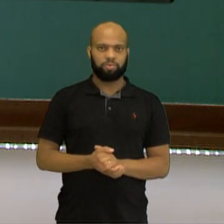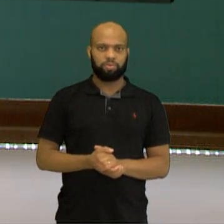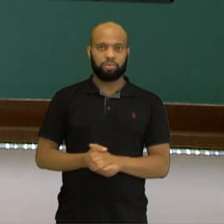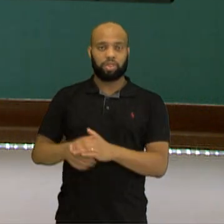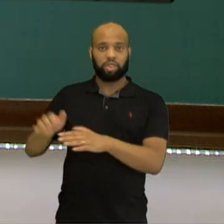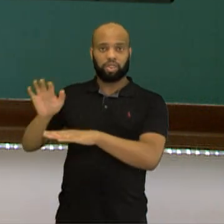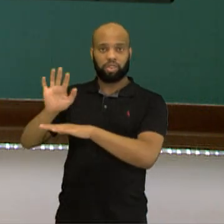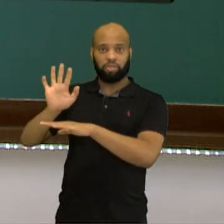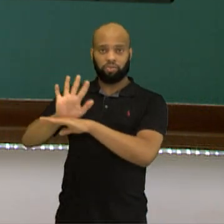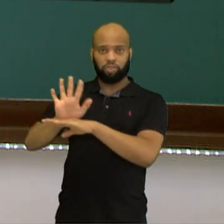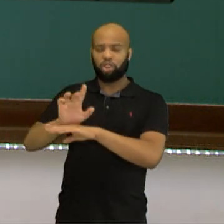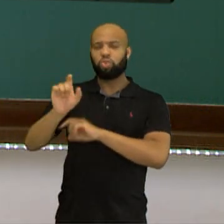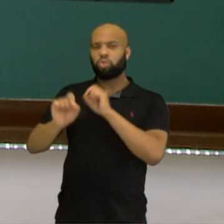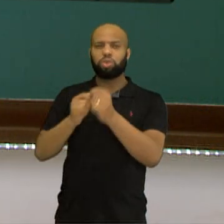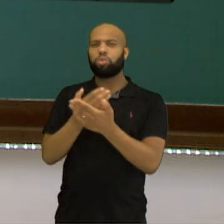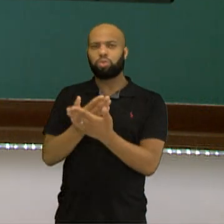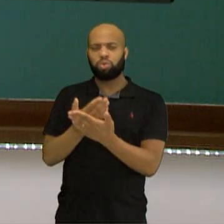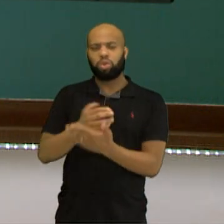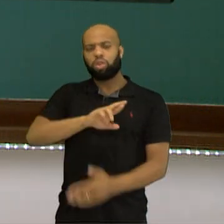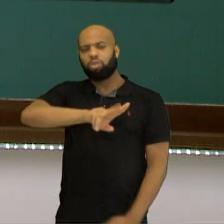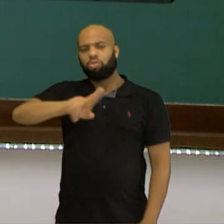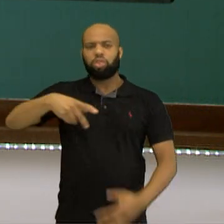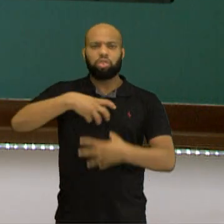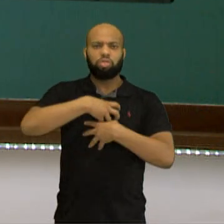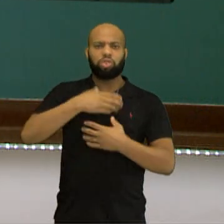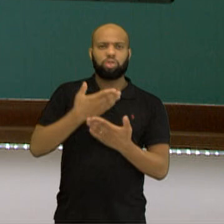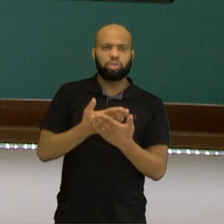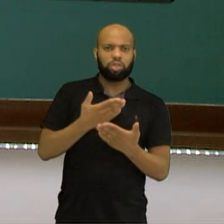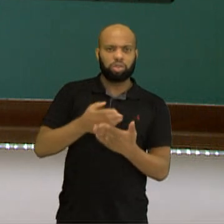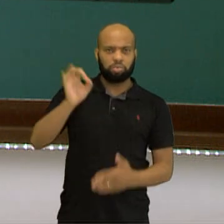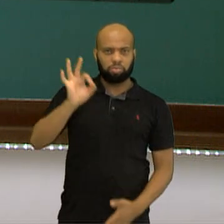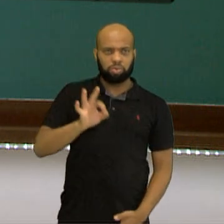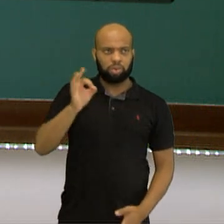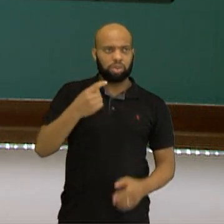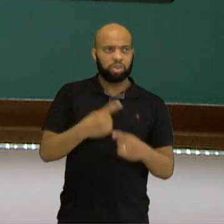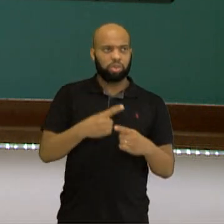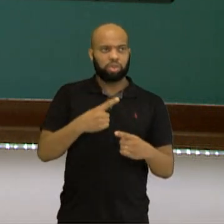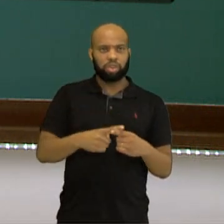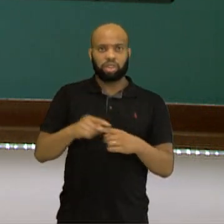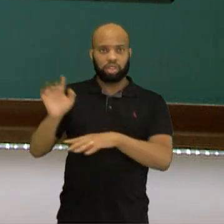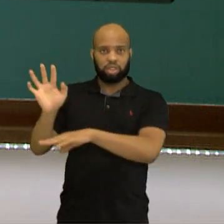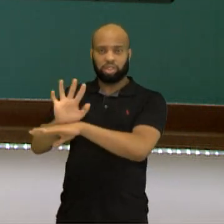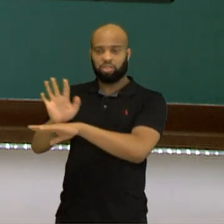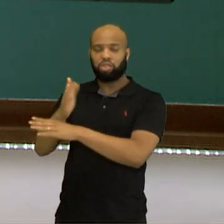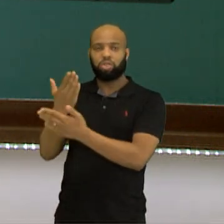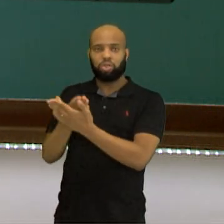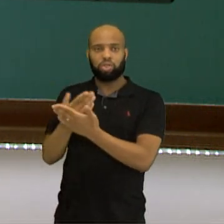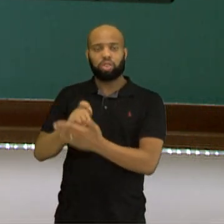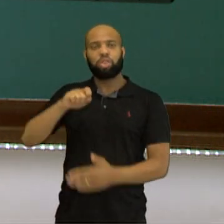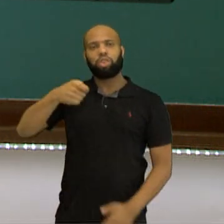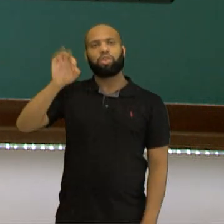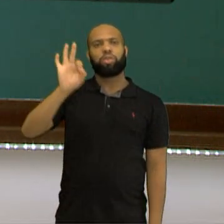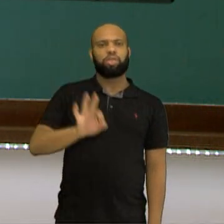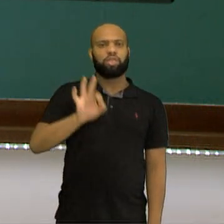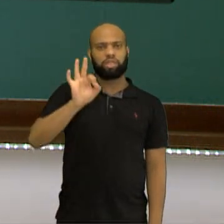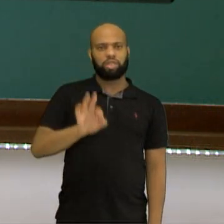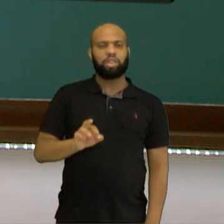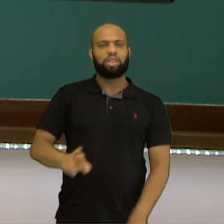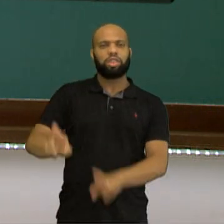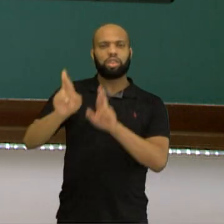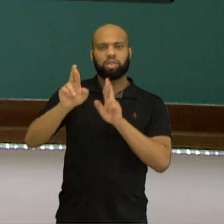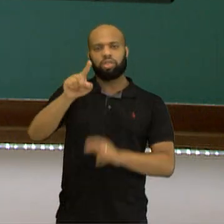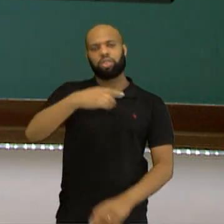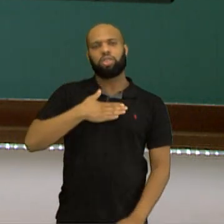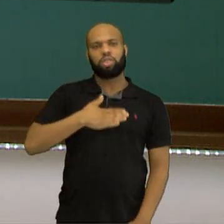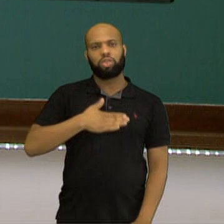Então, nós vimos várias maneiras de trabalhar com a porcentagem. Afinal, neste vídeo, nós falamos sobre porcentagem. Eu espero que